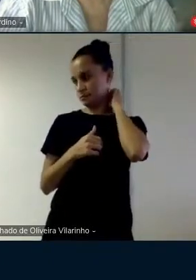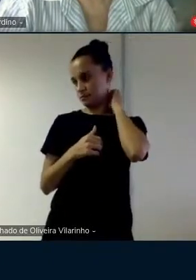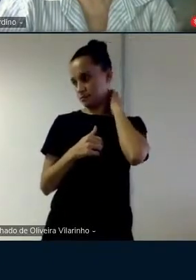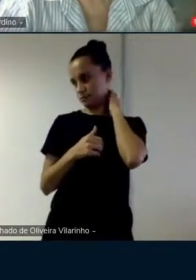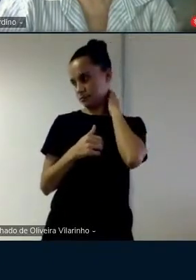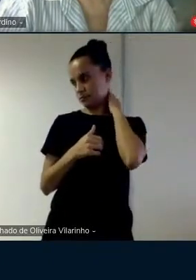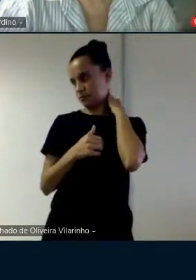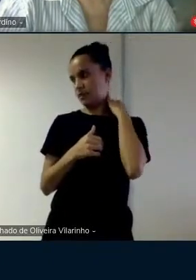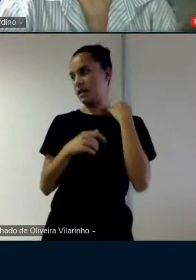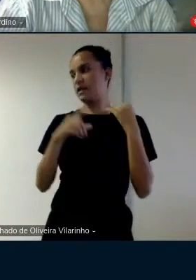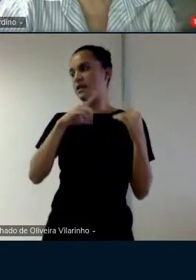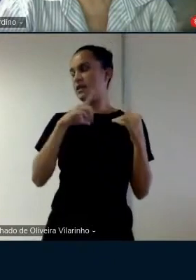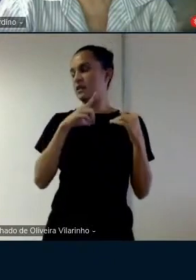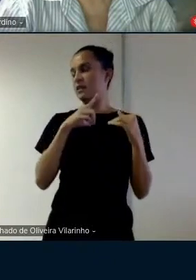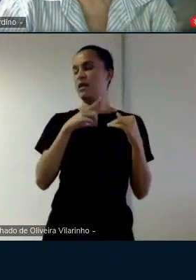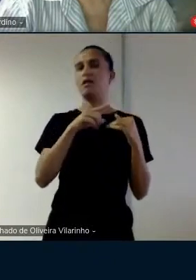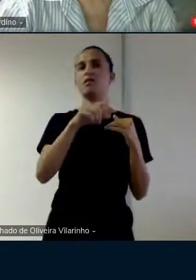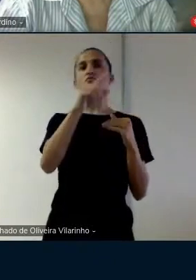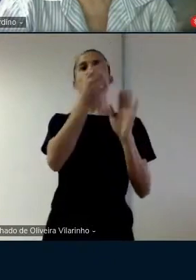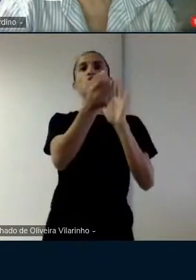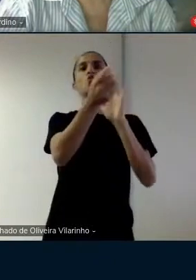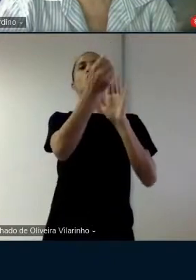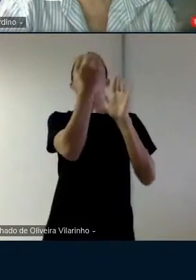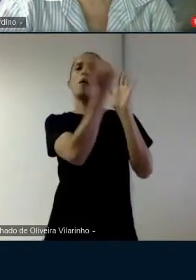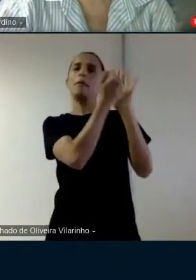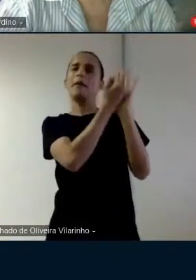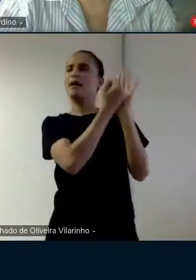relacionada à nutrição tem um